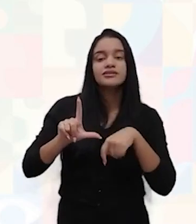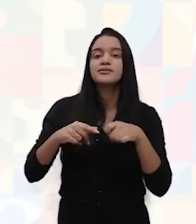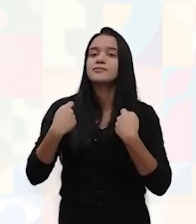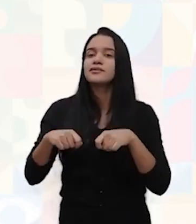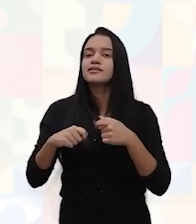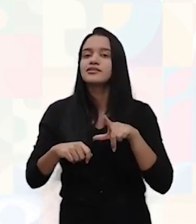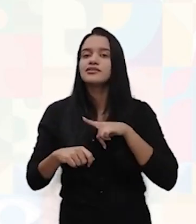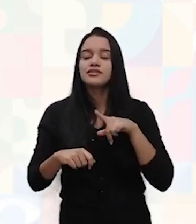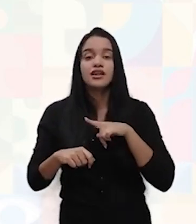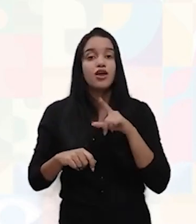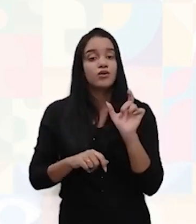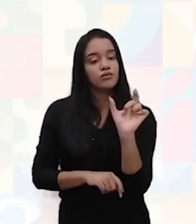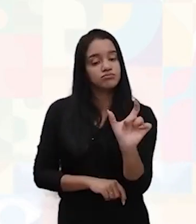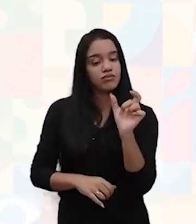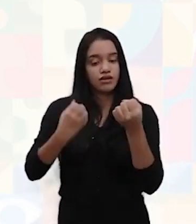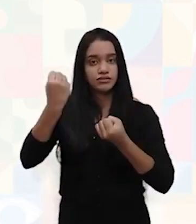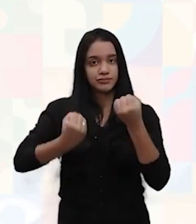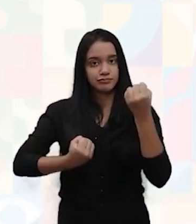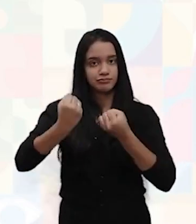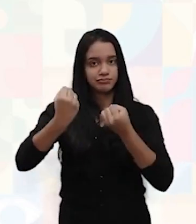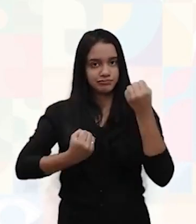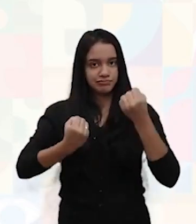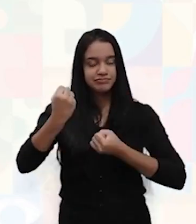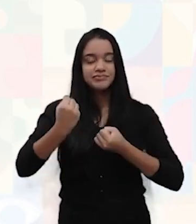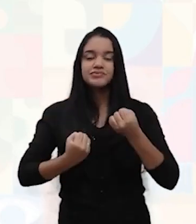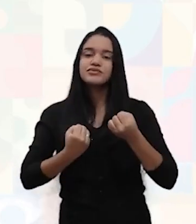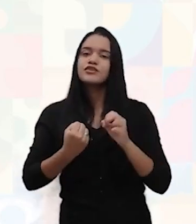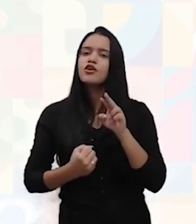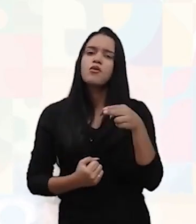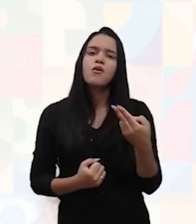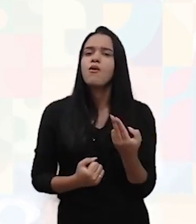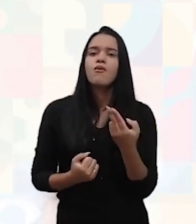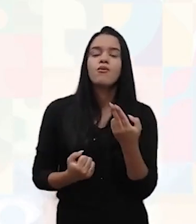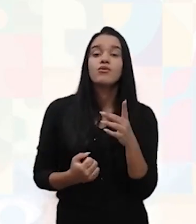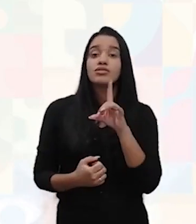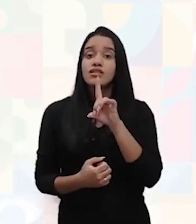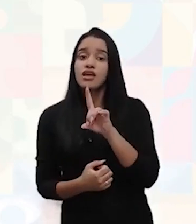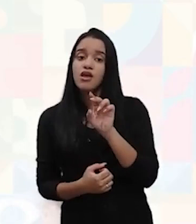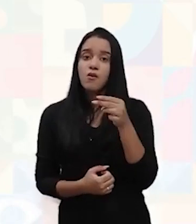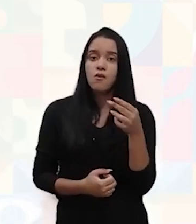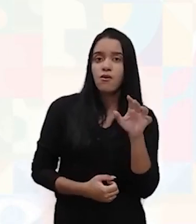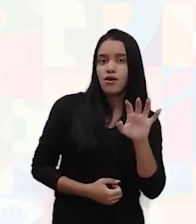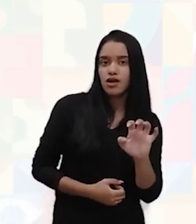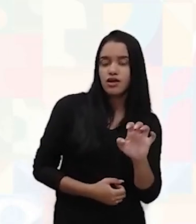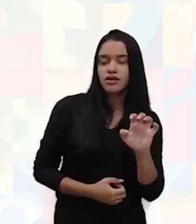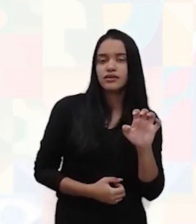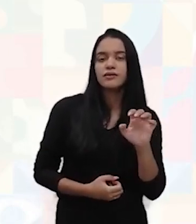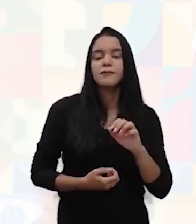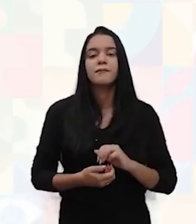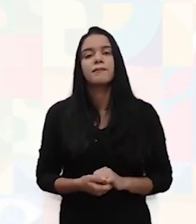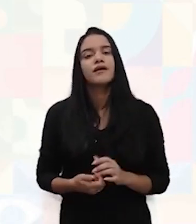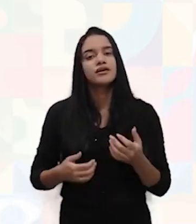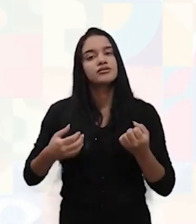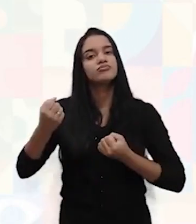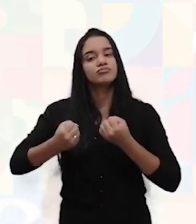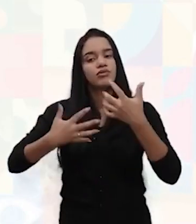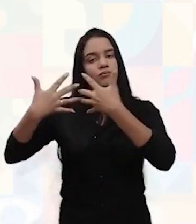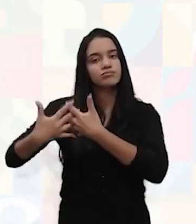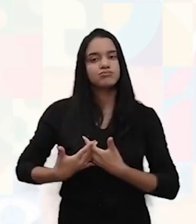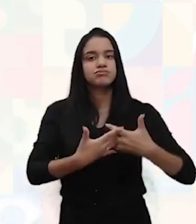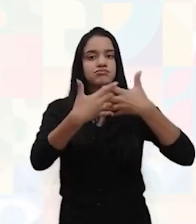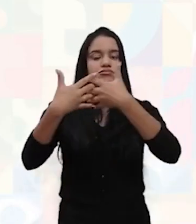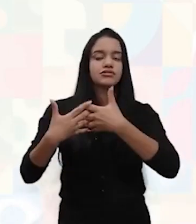habilitação, carteira de ou é, para poder transportar ou trafegar com carretas e veículos